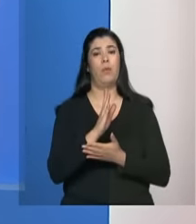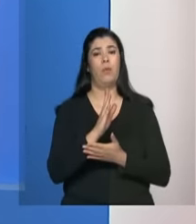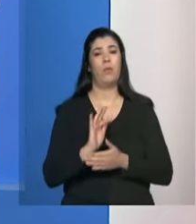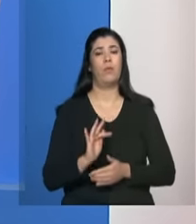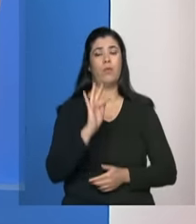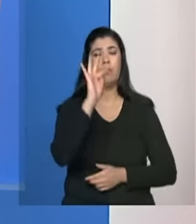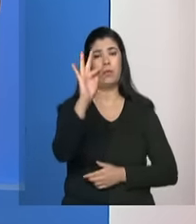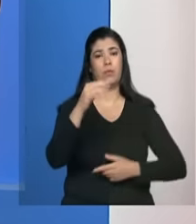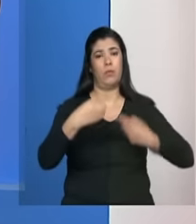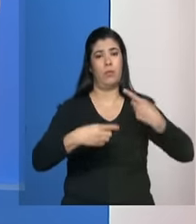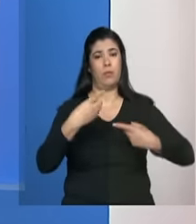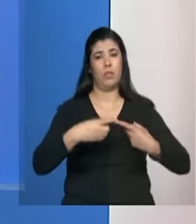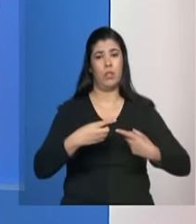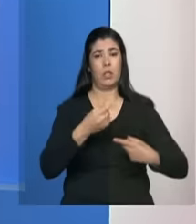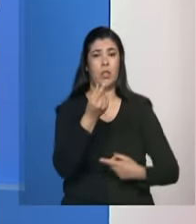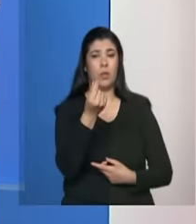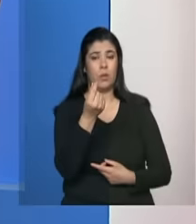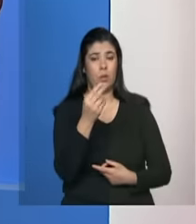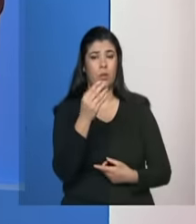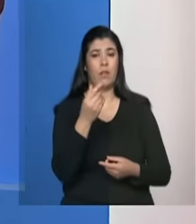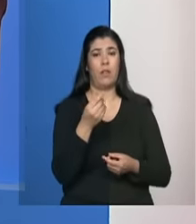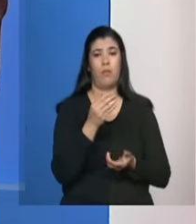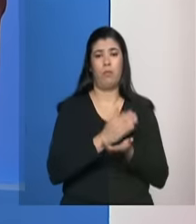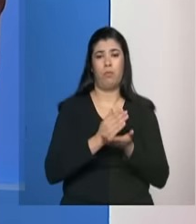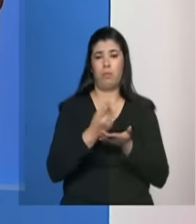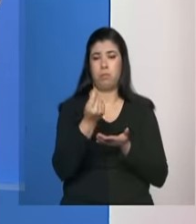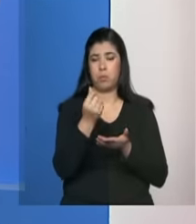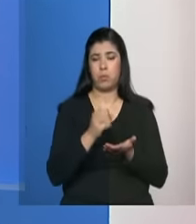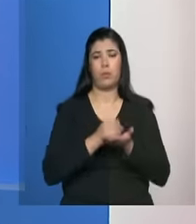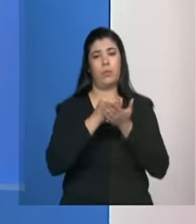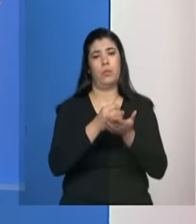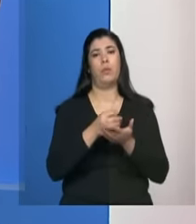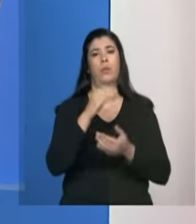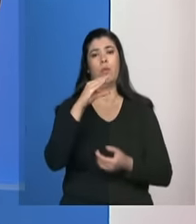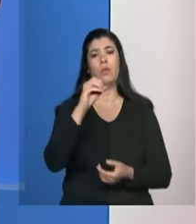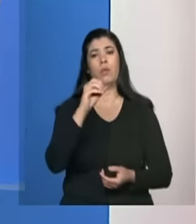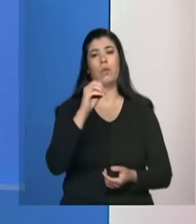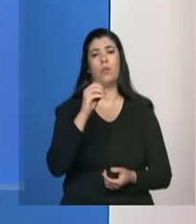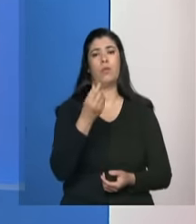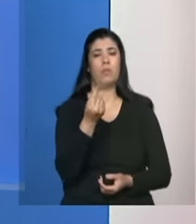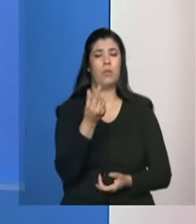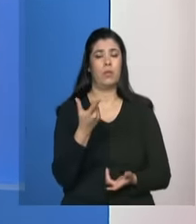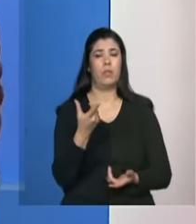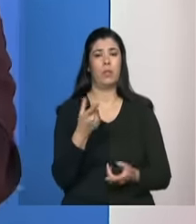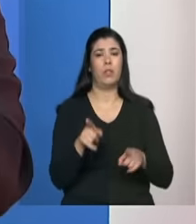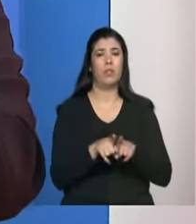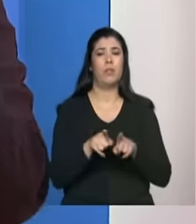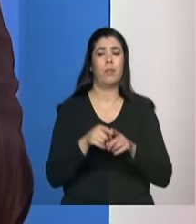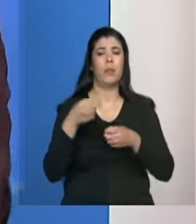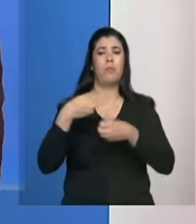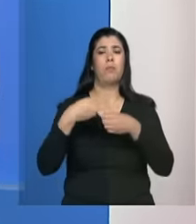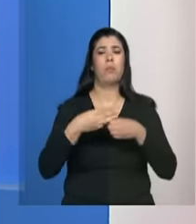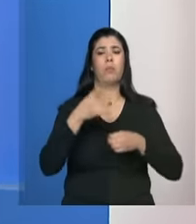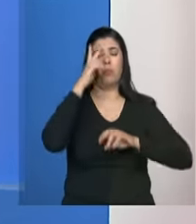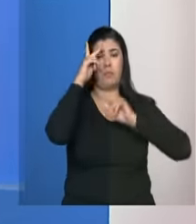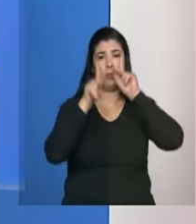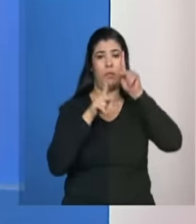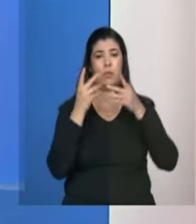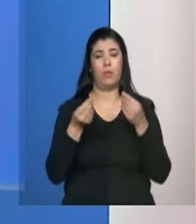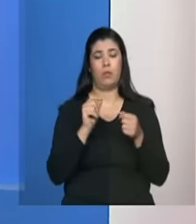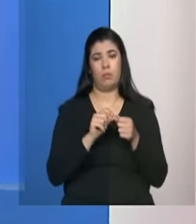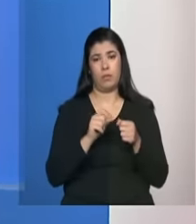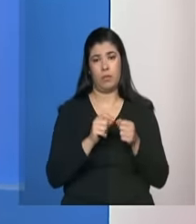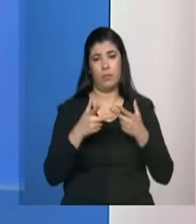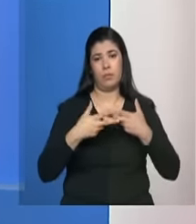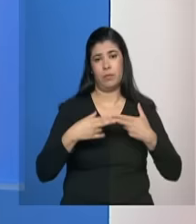política o cofinanciamento os valores quando a gente fala dos municípios da população então os critérios para que os municípios